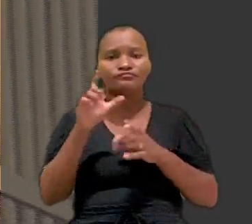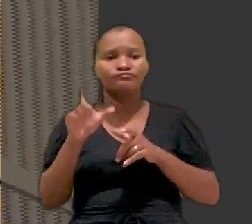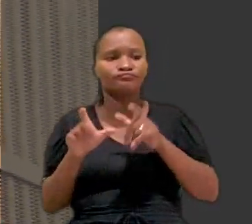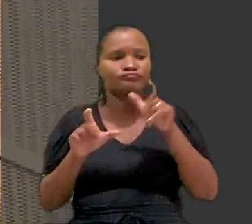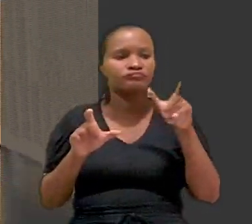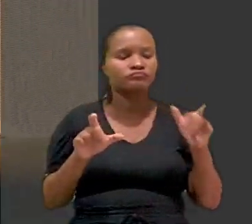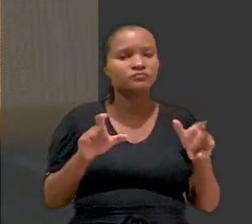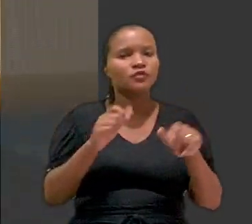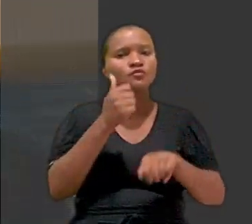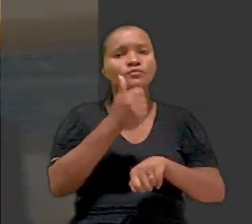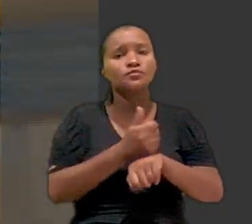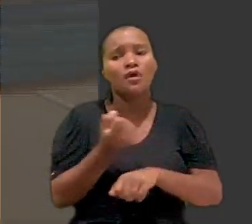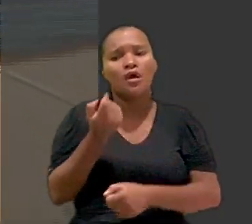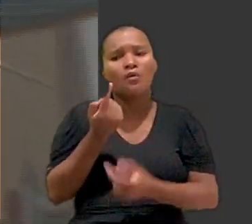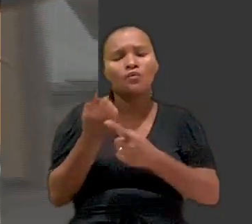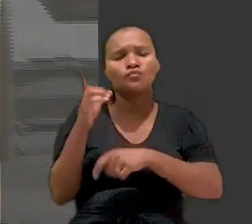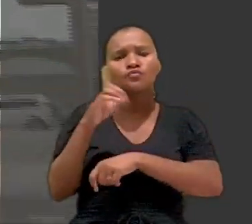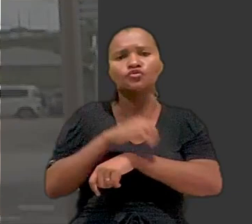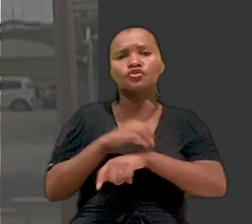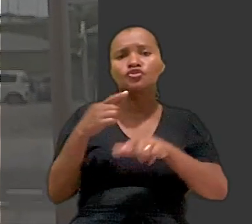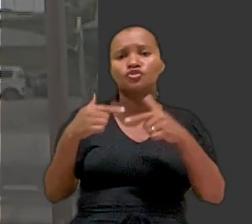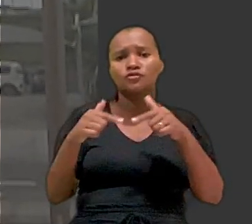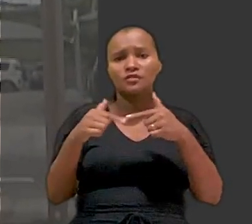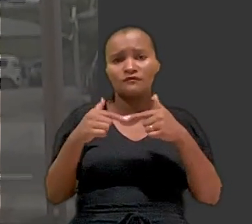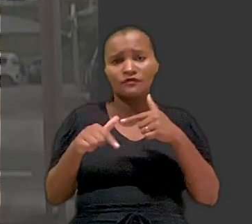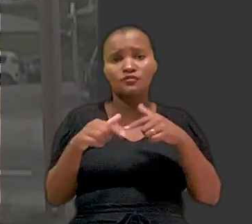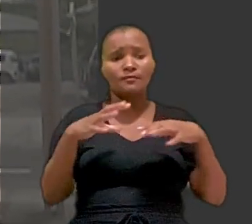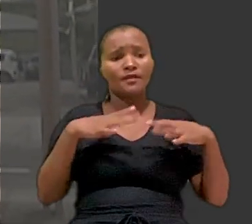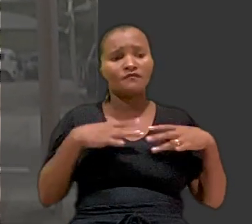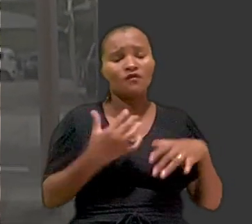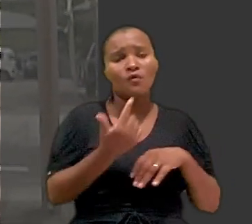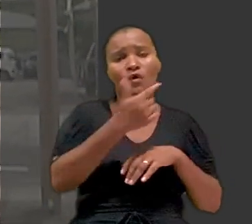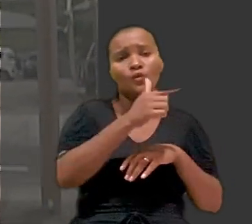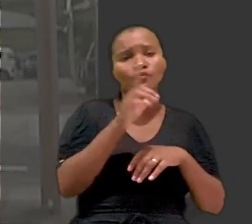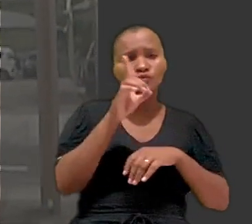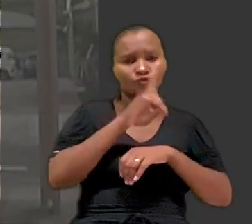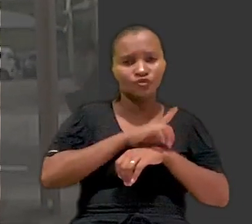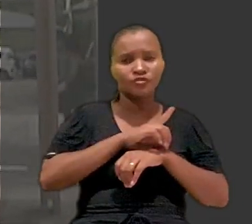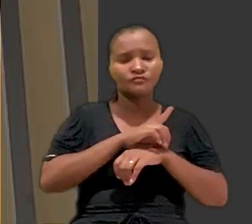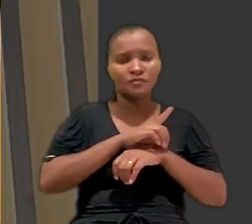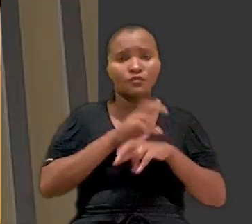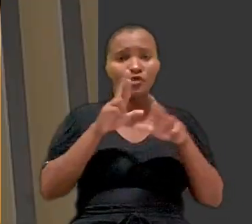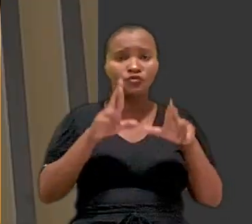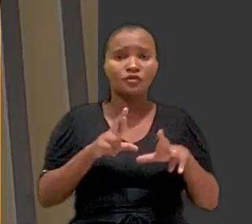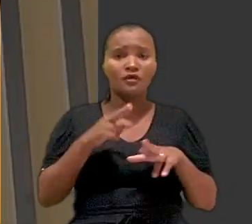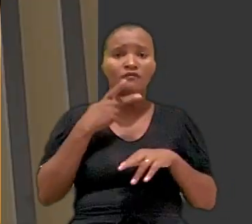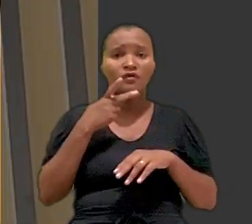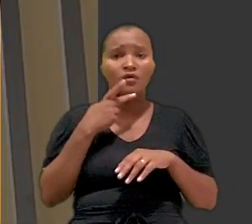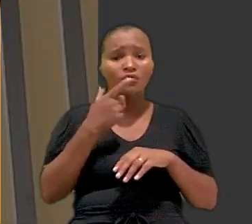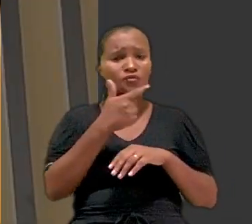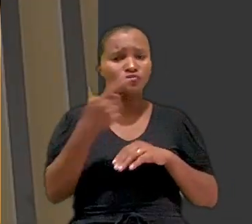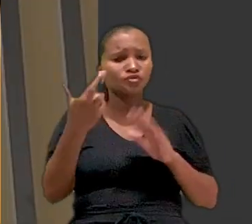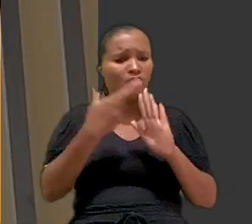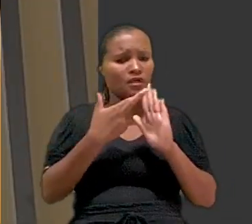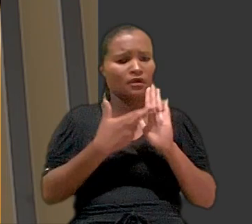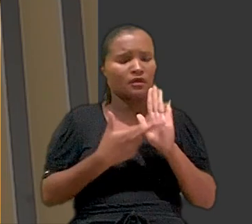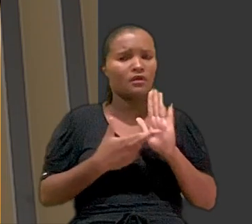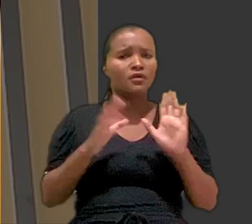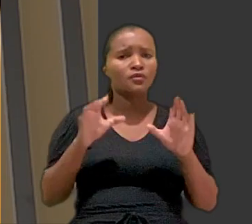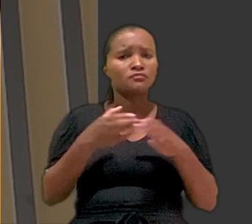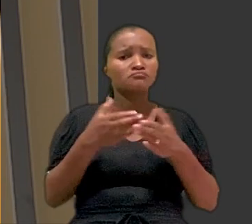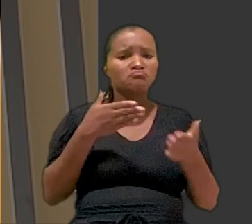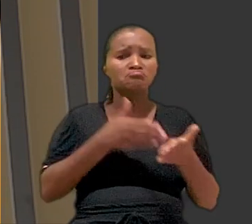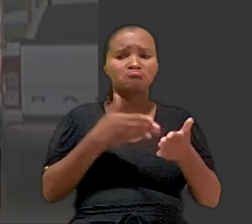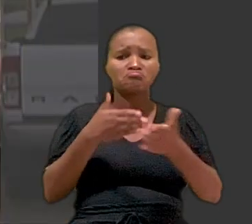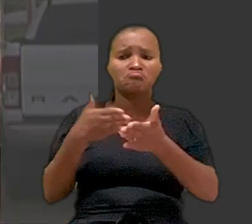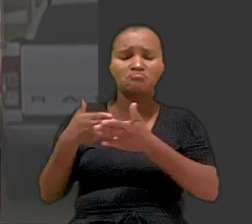as partes sobre a substituição de alguns dias de serviço pela folga em outros. O regional ressaltou que não havia